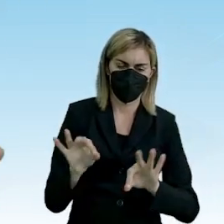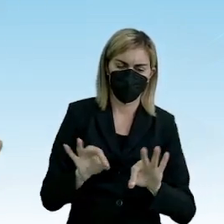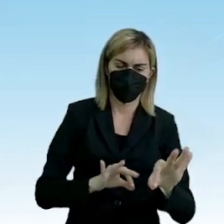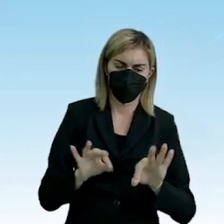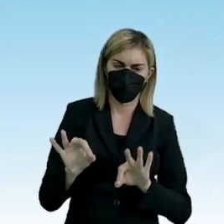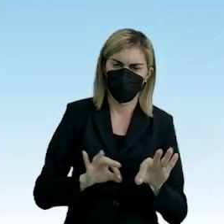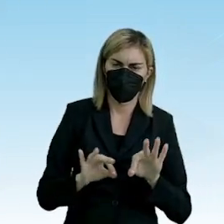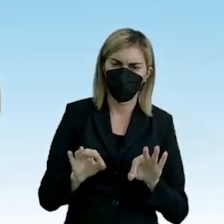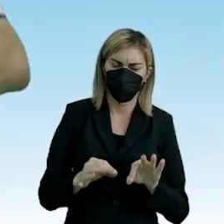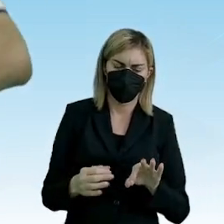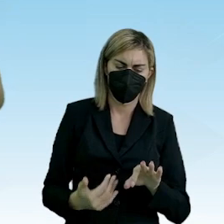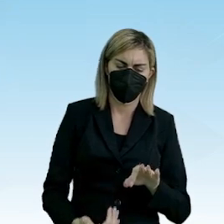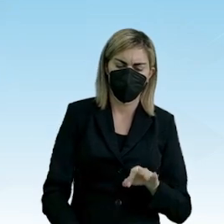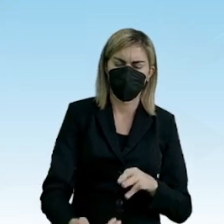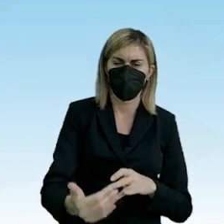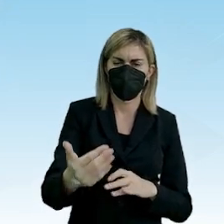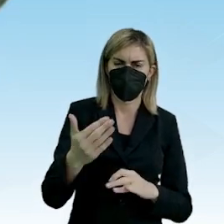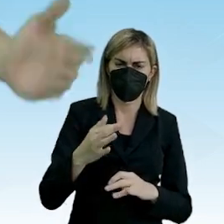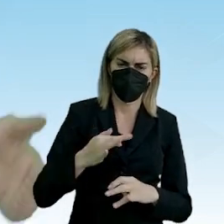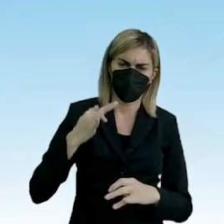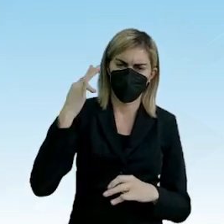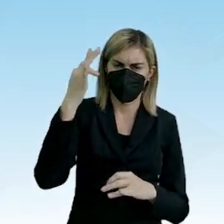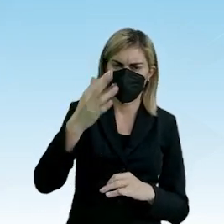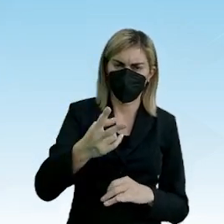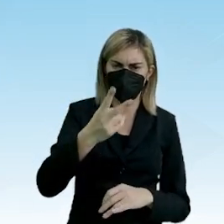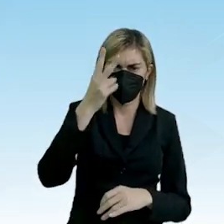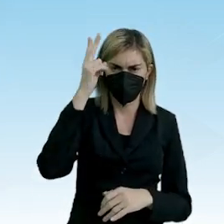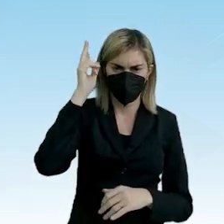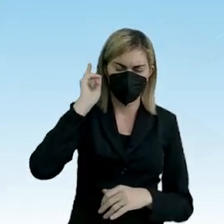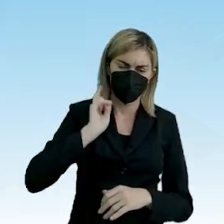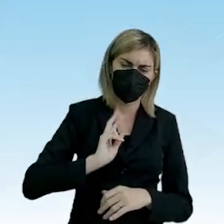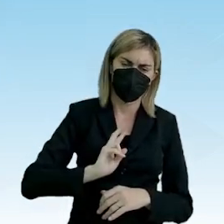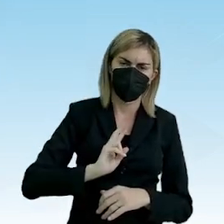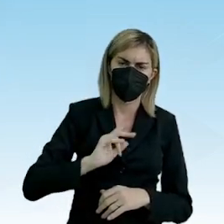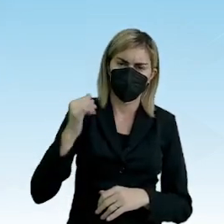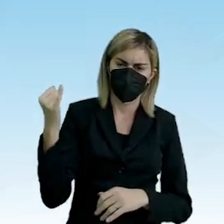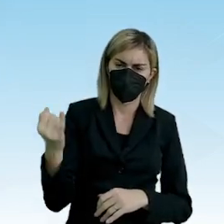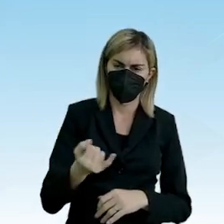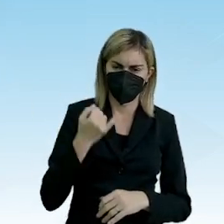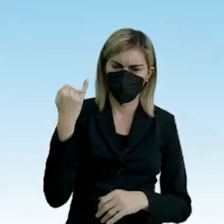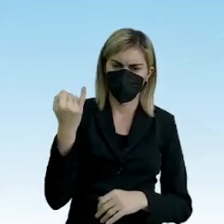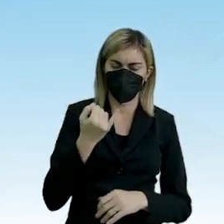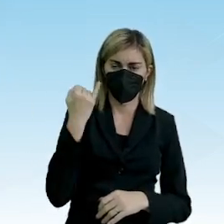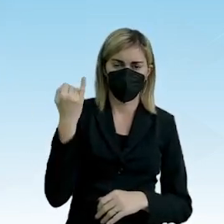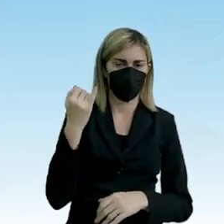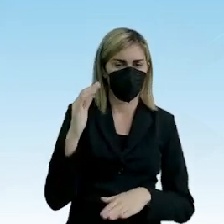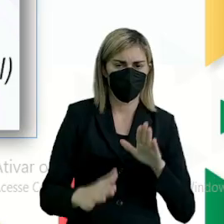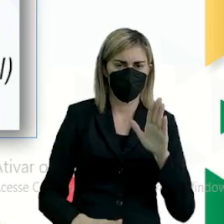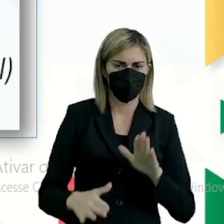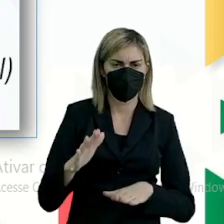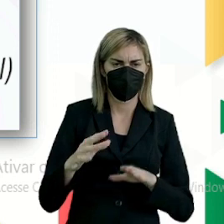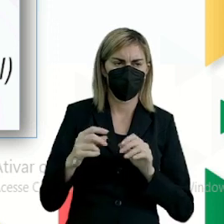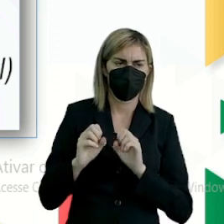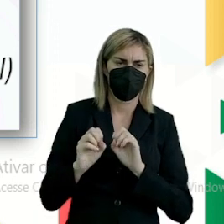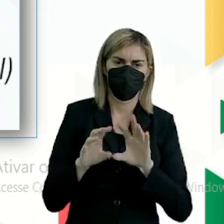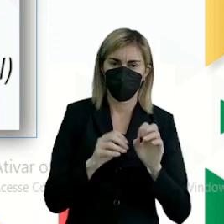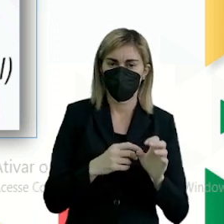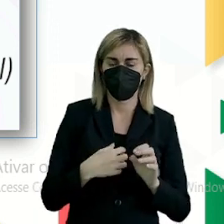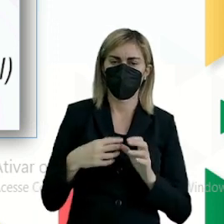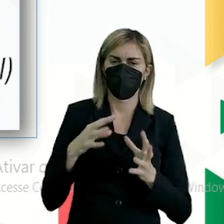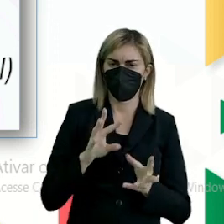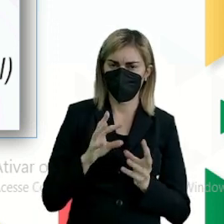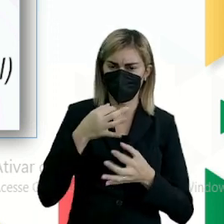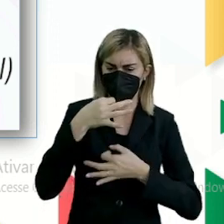para o futuro vestibular, etc. É importante, muitas vezes, a gente embasar essa